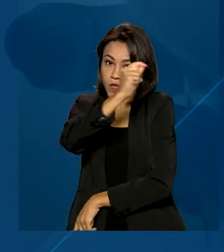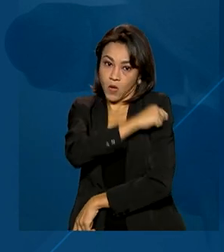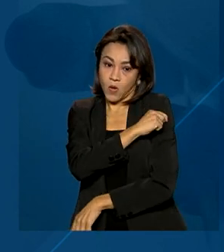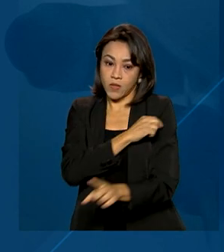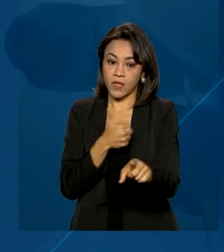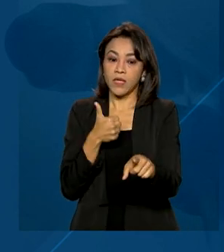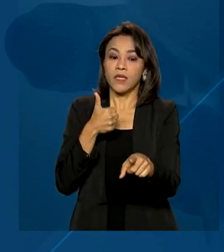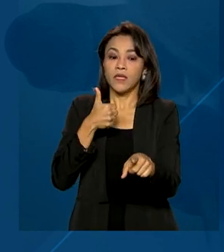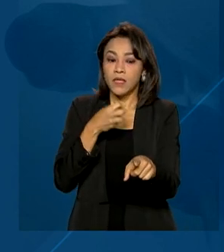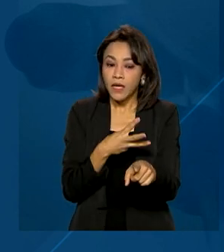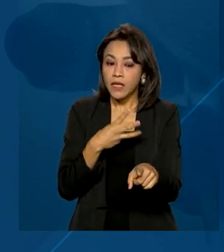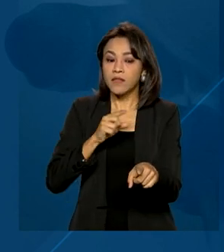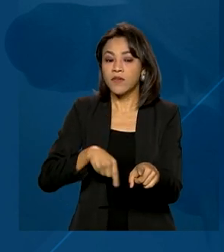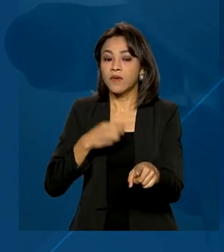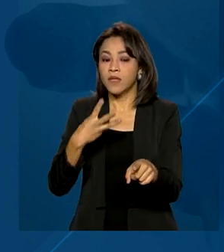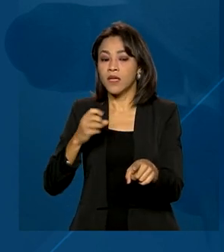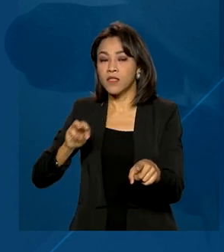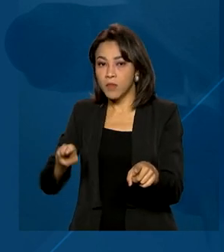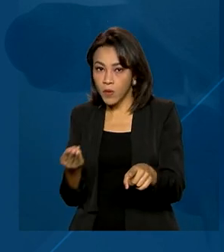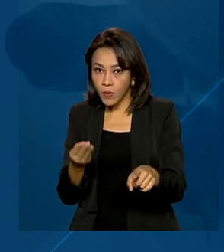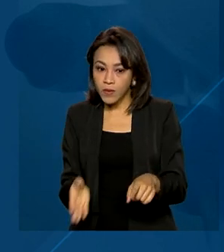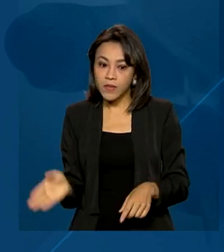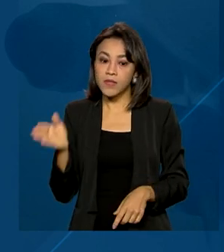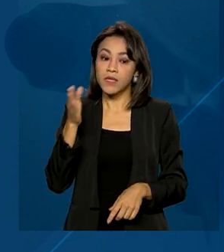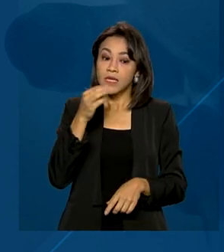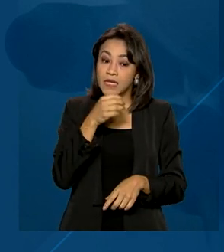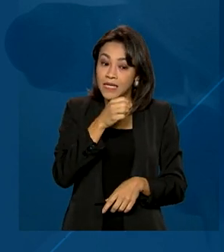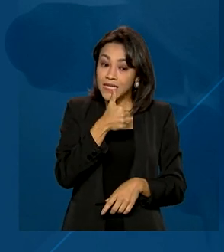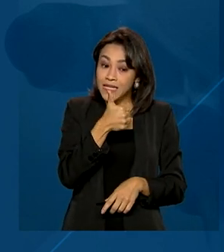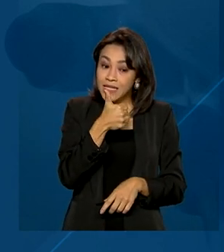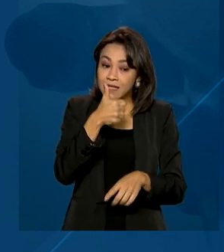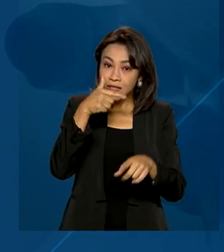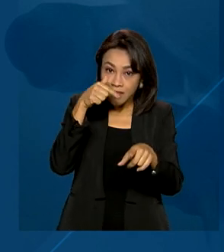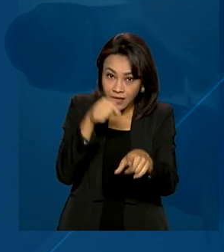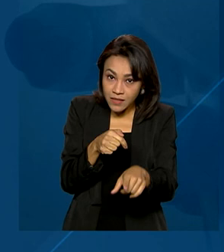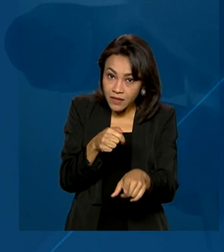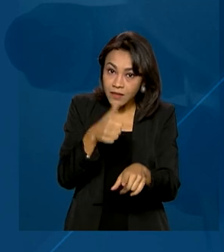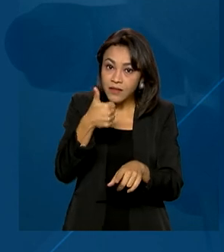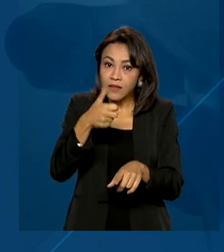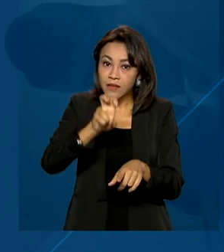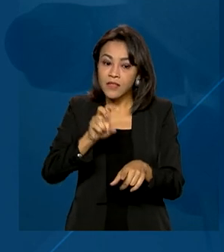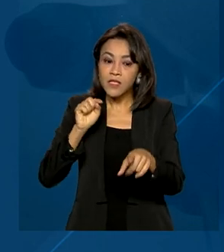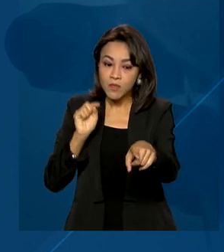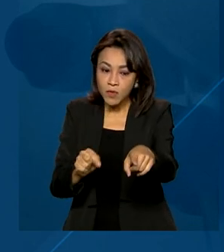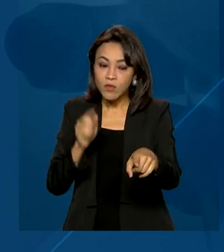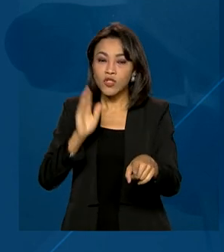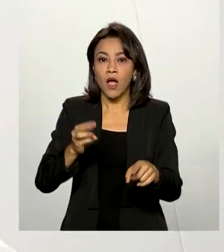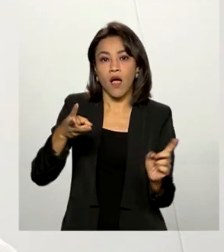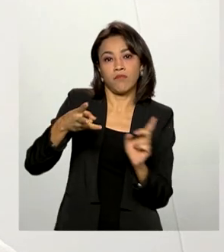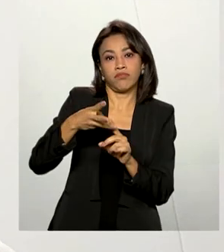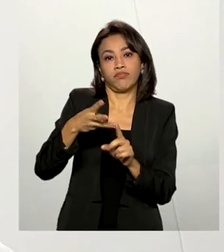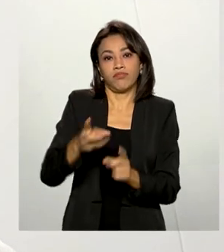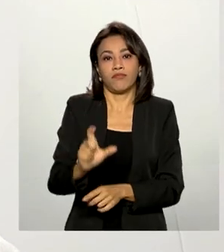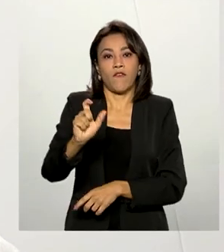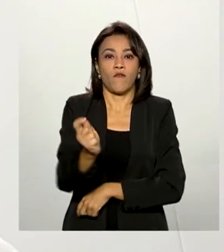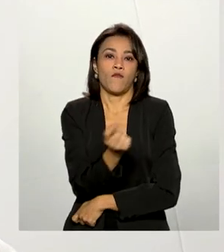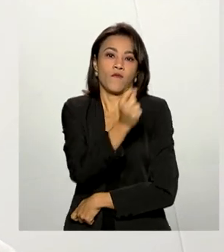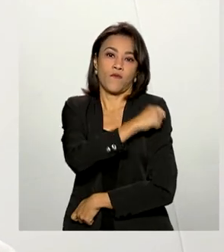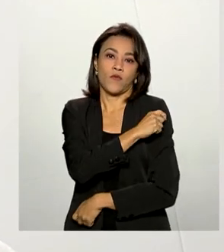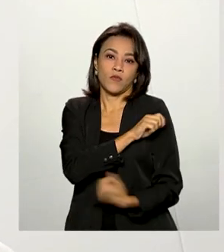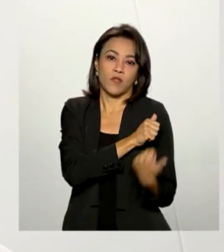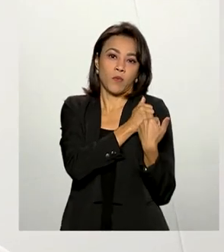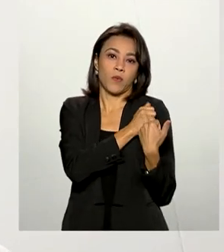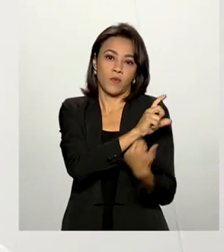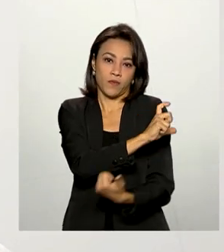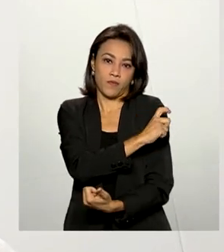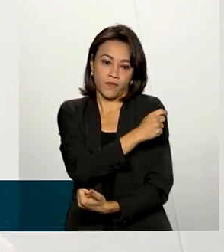,3 milhões e 715 mil já tomaram a dose de reforço. É muito importante evitar a doença